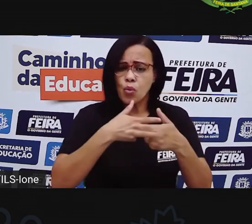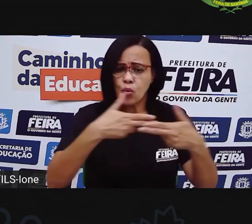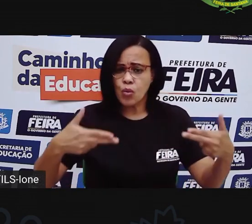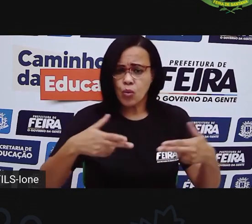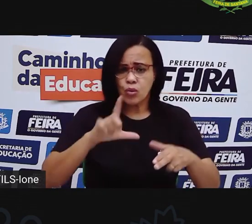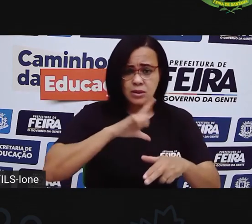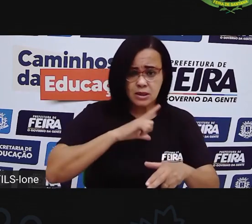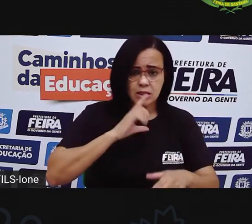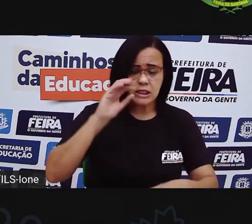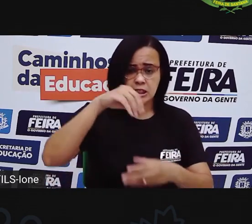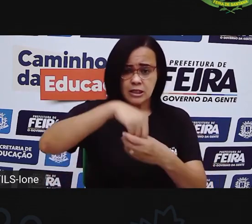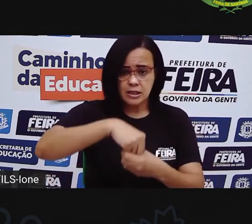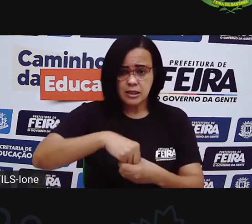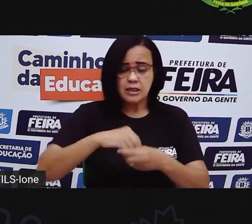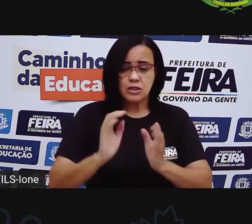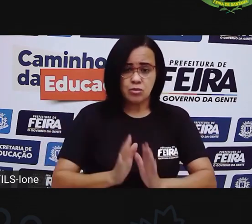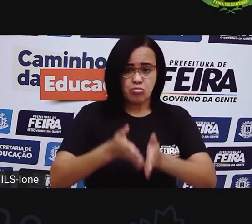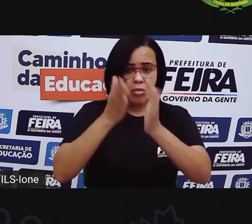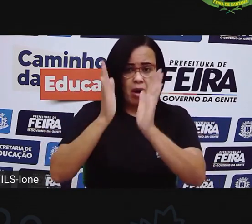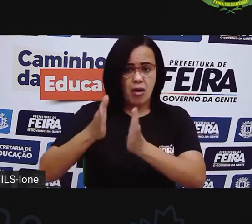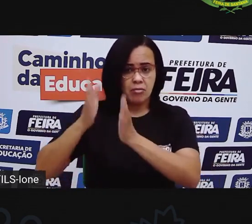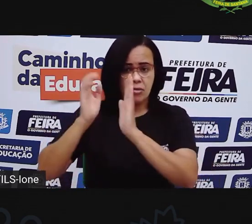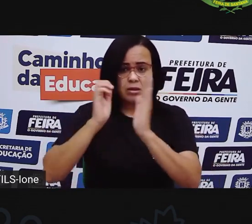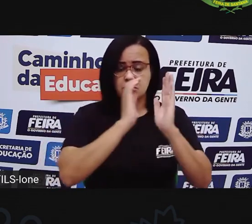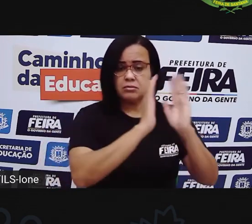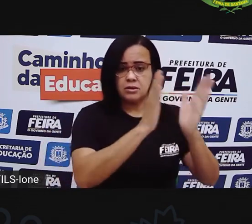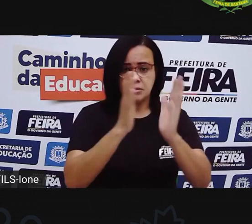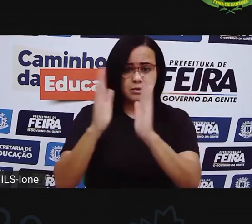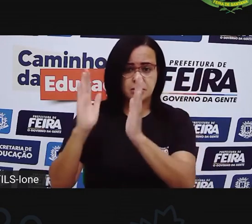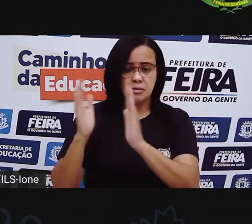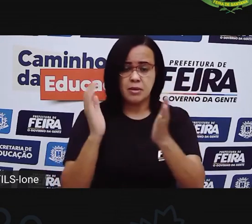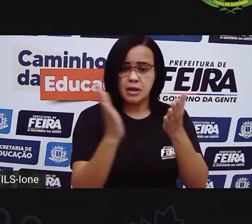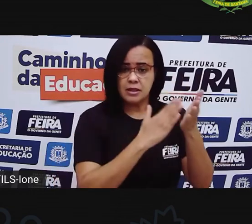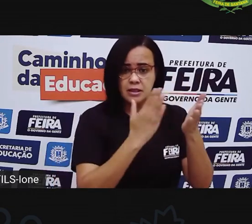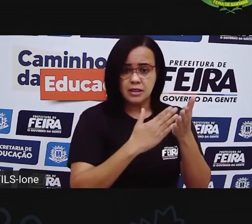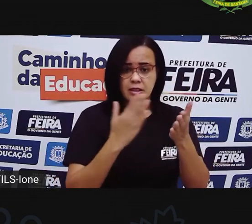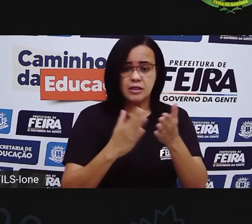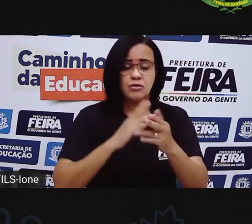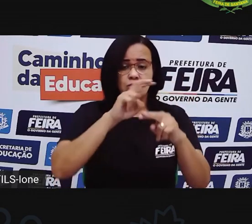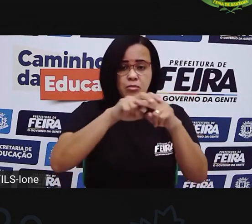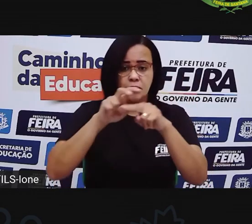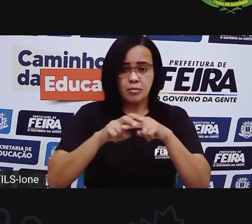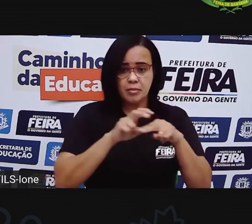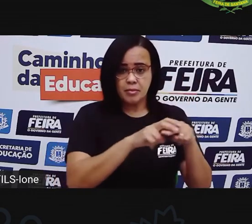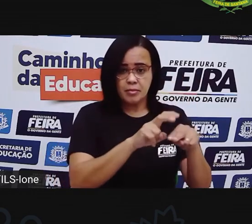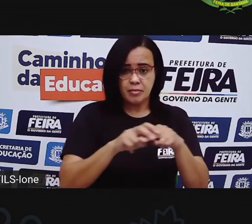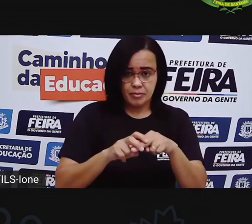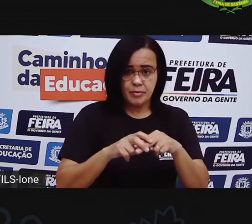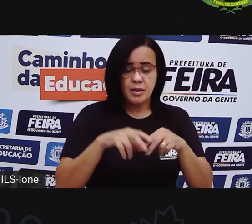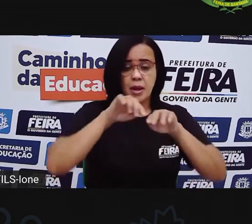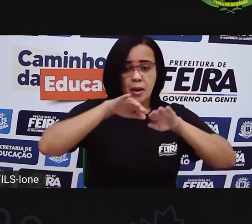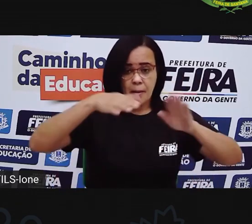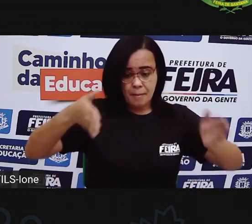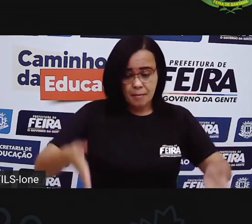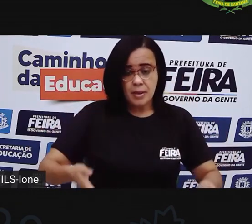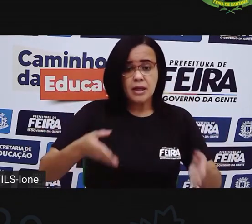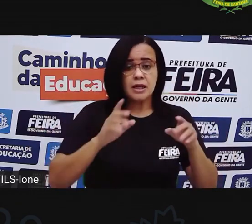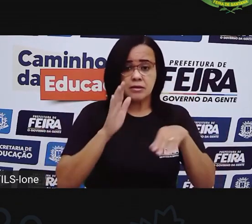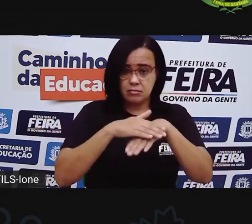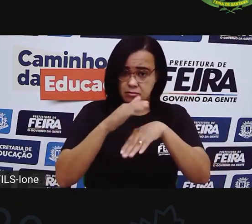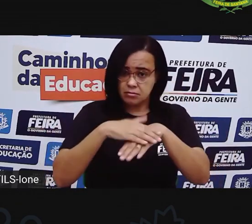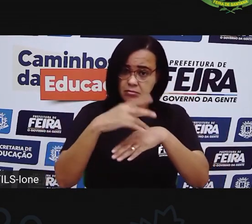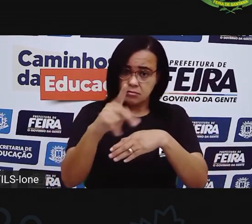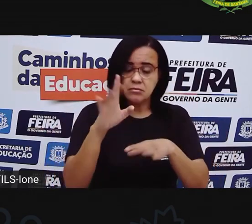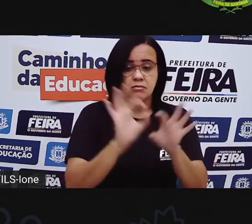tem. Como é a mesa da professora, do professor. Você acende armários, né? E aí você fazer uma maquete. Pega uma caixa de